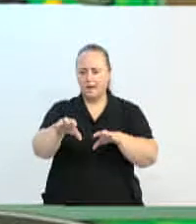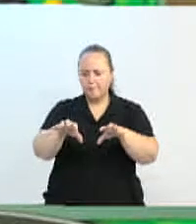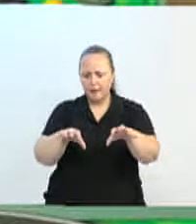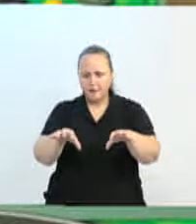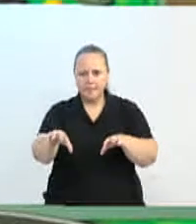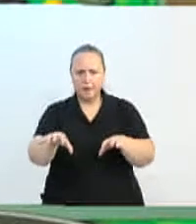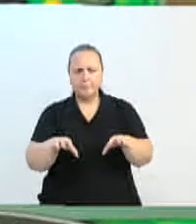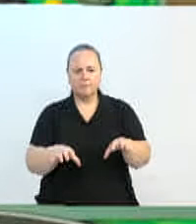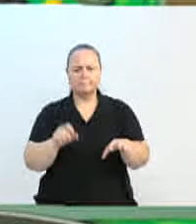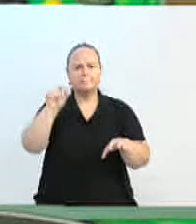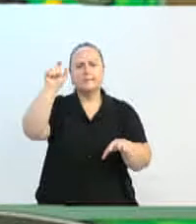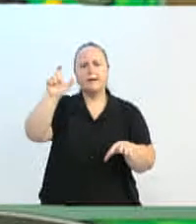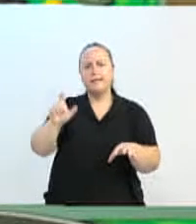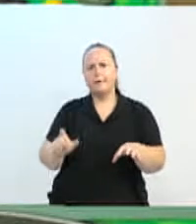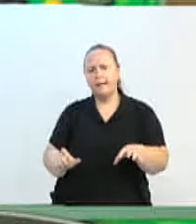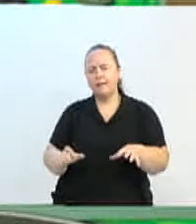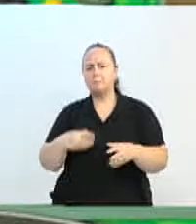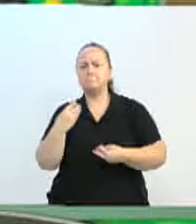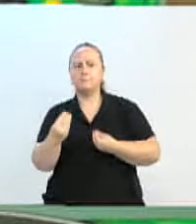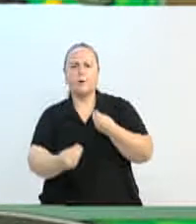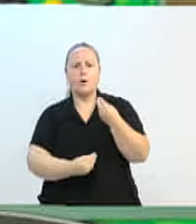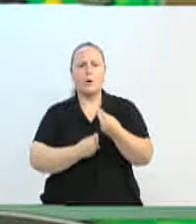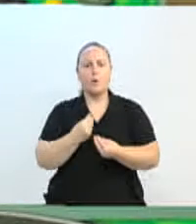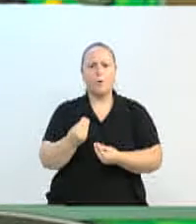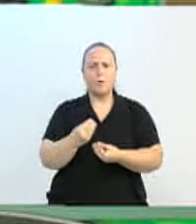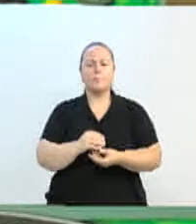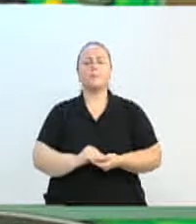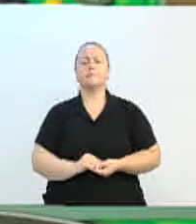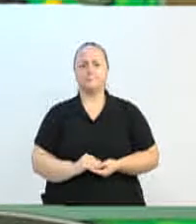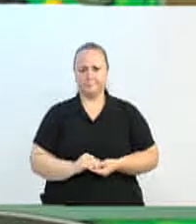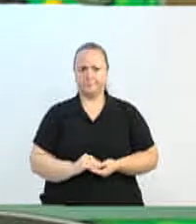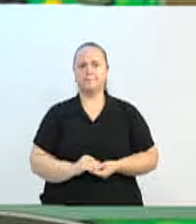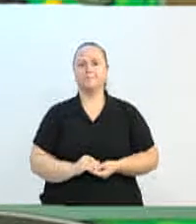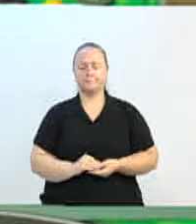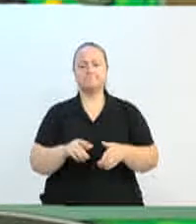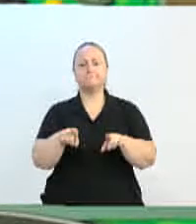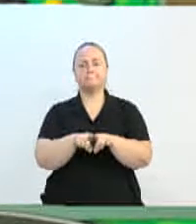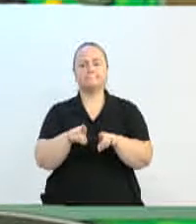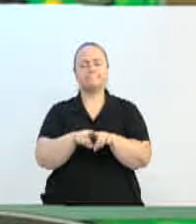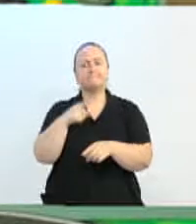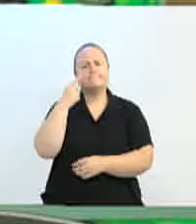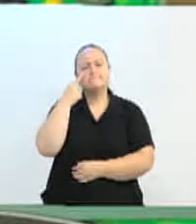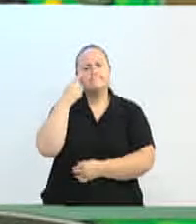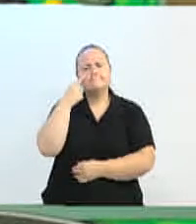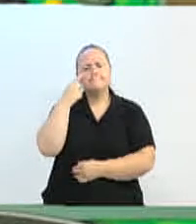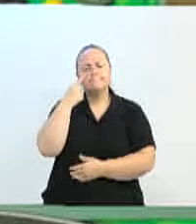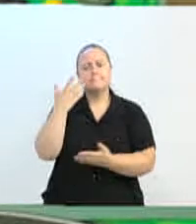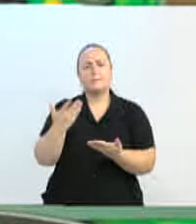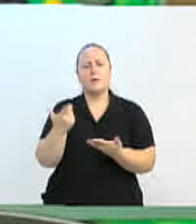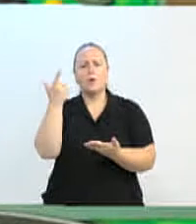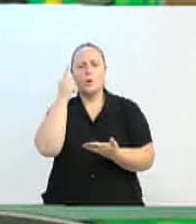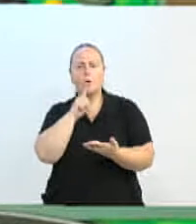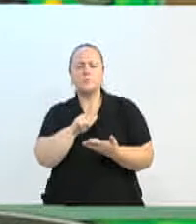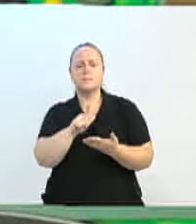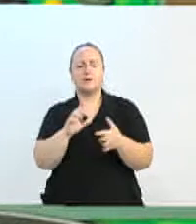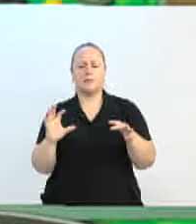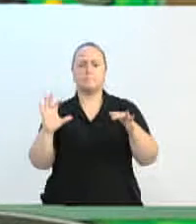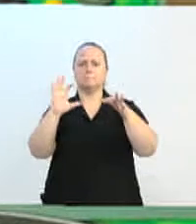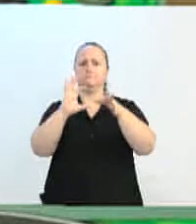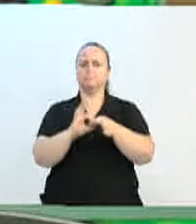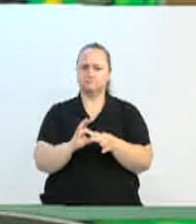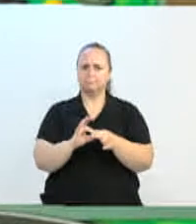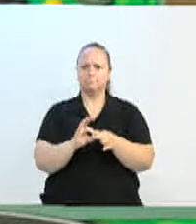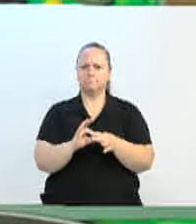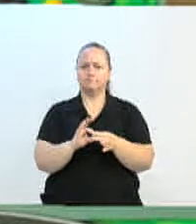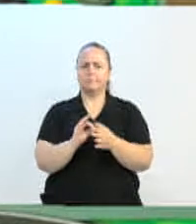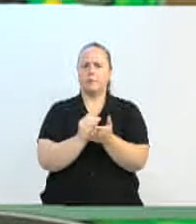os atores do ecossistema e procurarmos fazer com que a gente trabalhe em conjunto, alinhando as iniciativas,